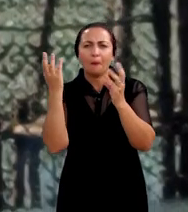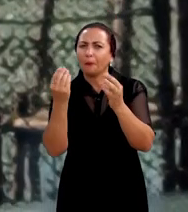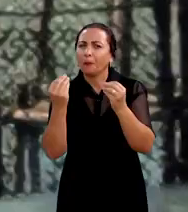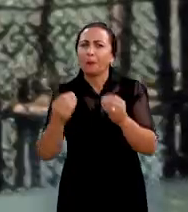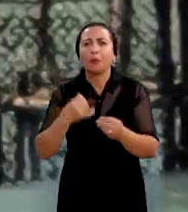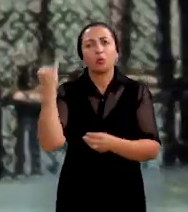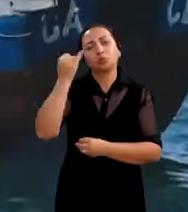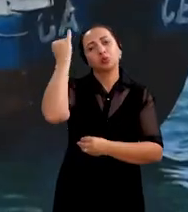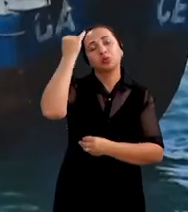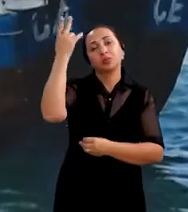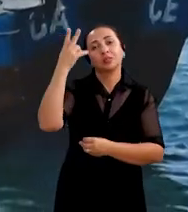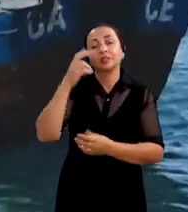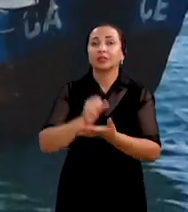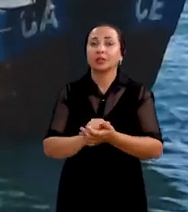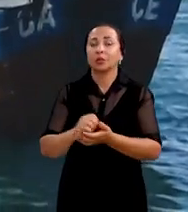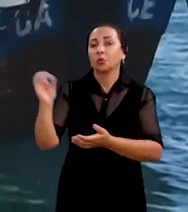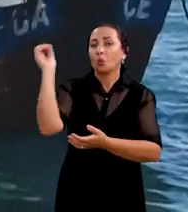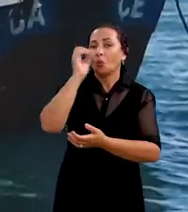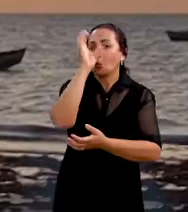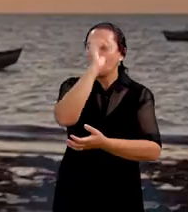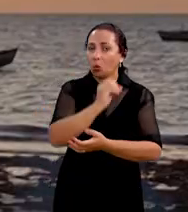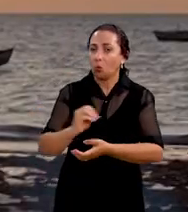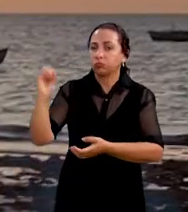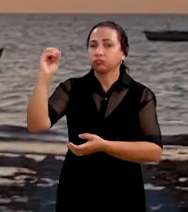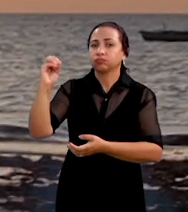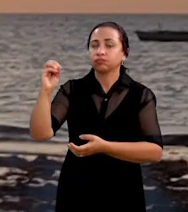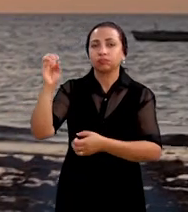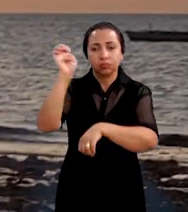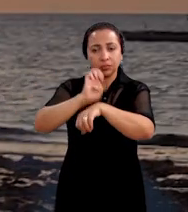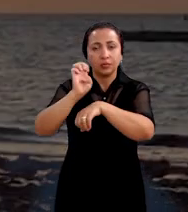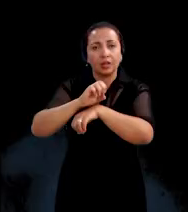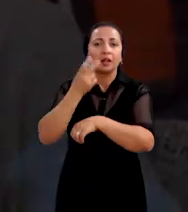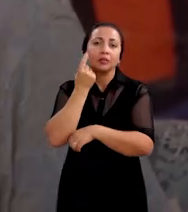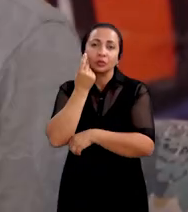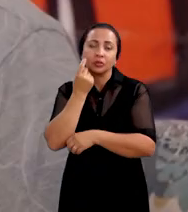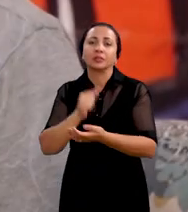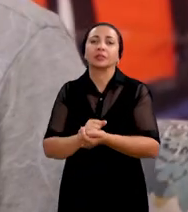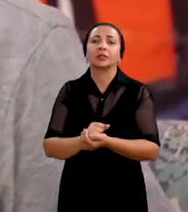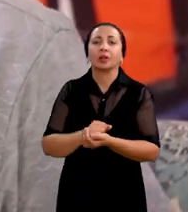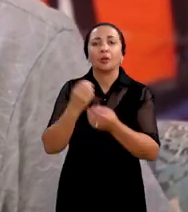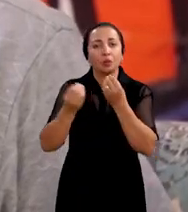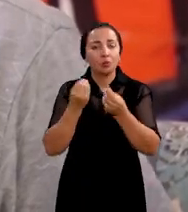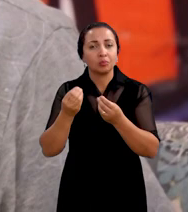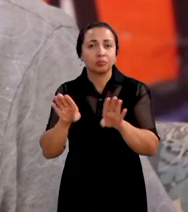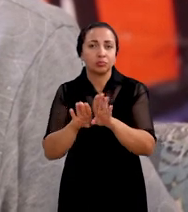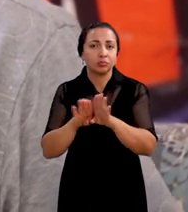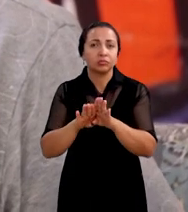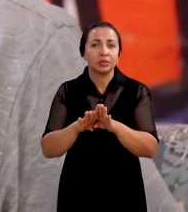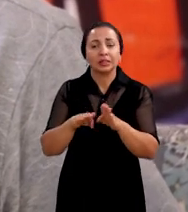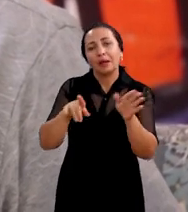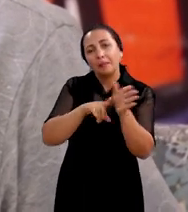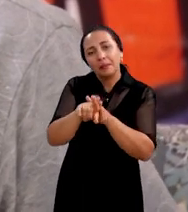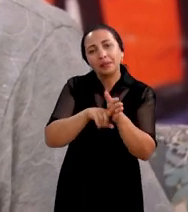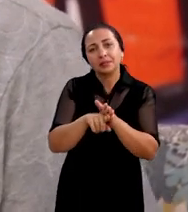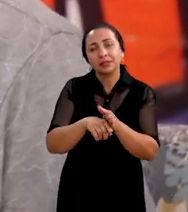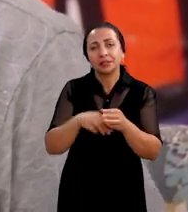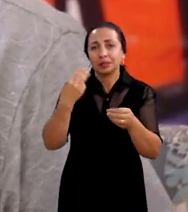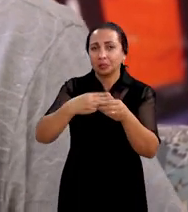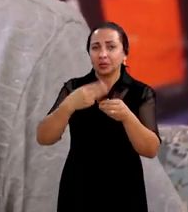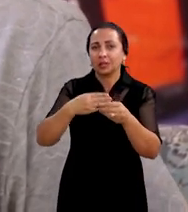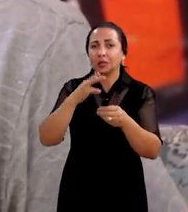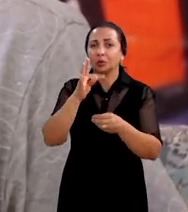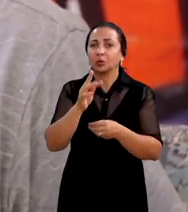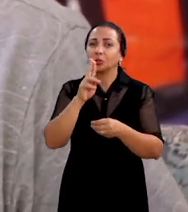marcante, sobretudo no extremo oeste do estado do Ceará, no caso, na nossa situação que foi pesquisada, no